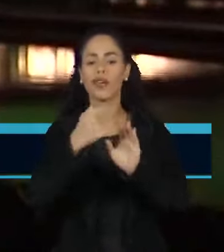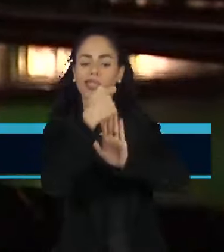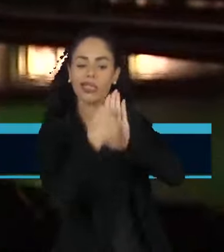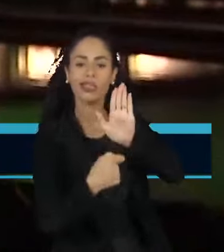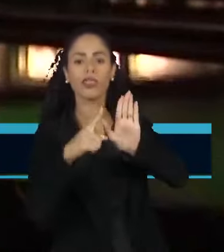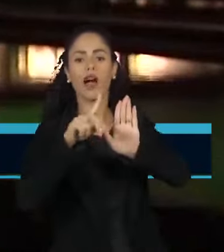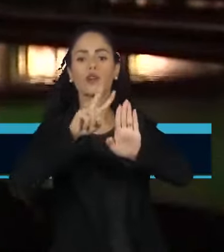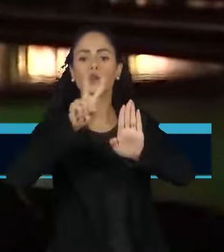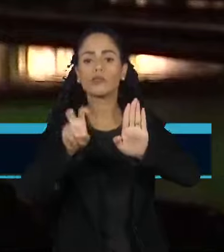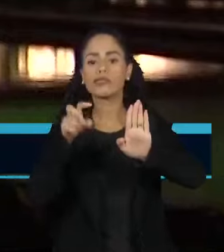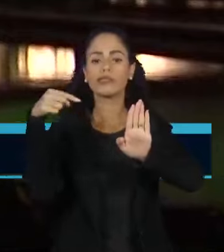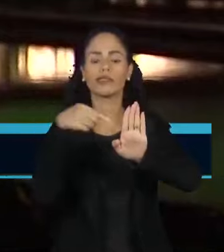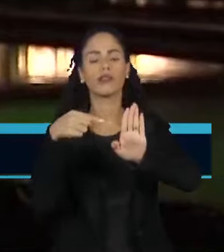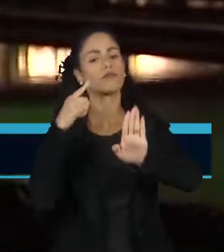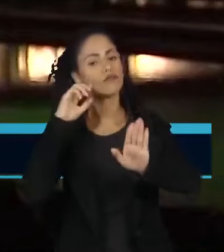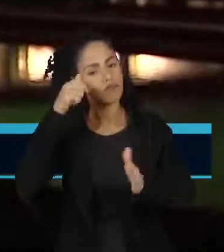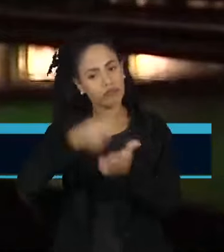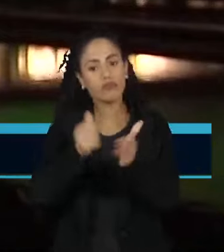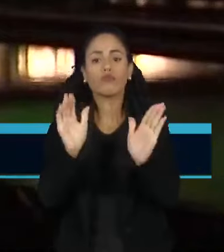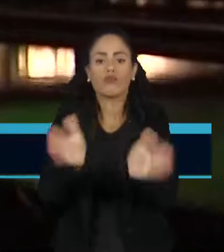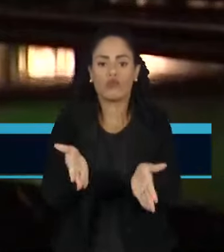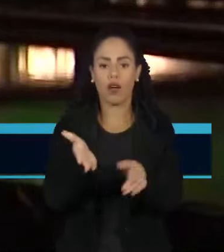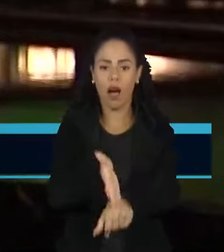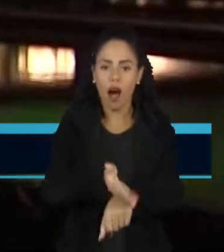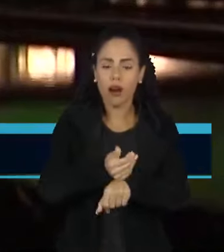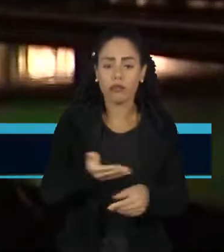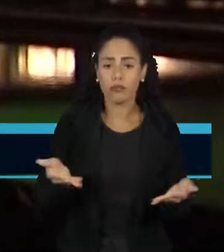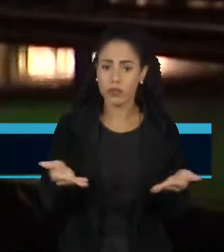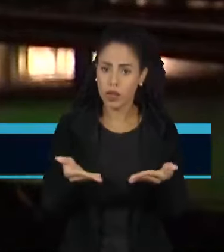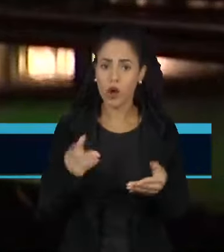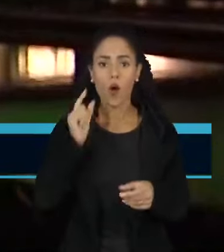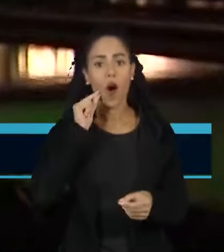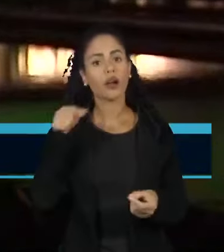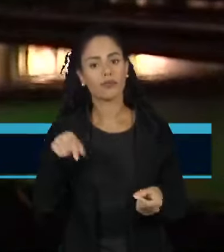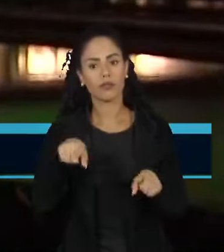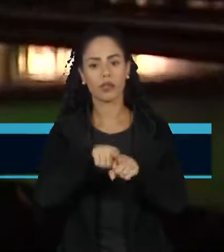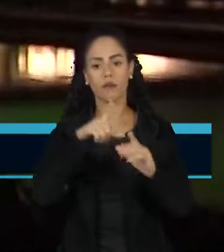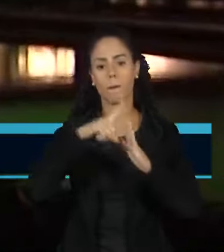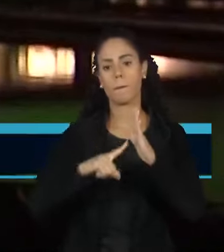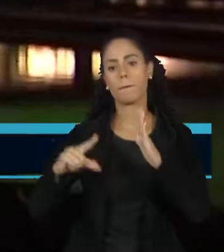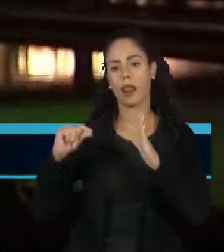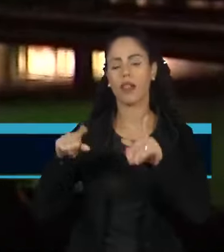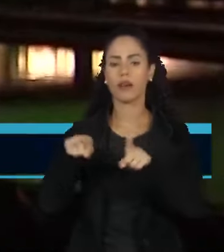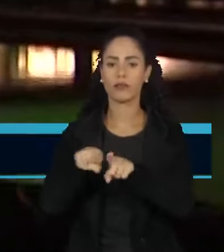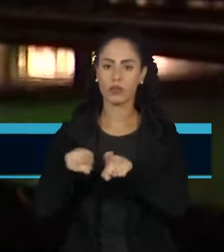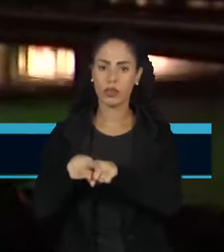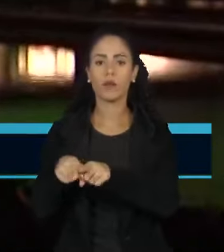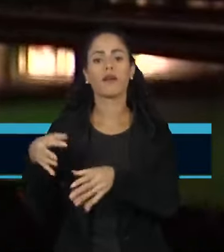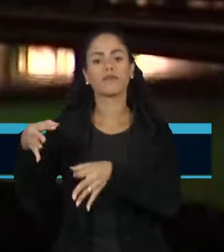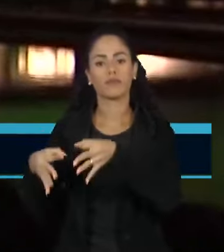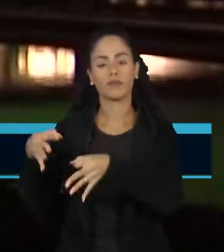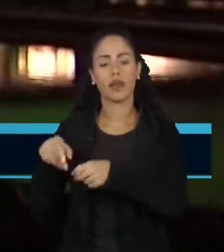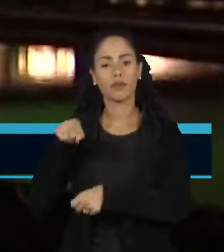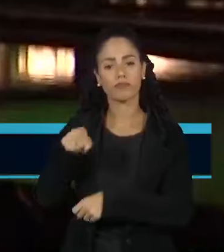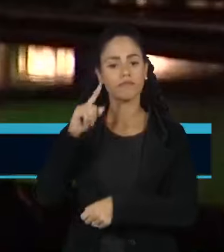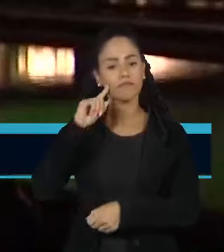já havia sido decidido pelo Congresso e que agora o Palácio do Planalto e o Supremo Tribunal Federal